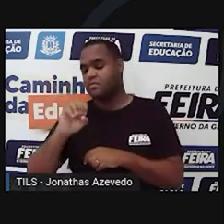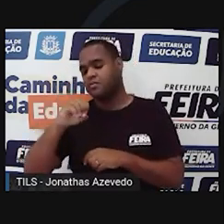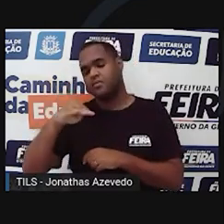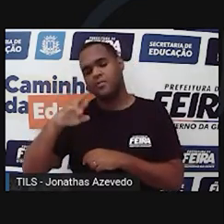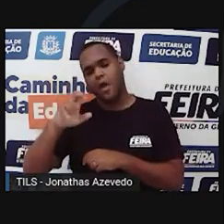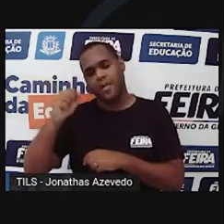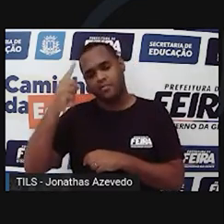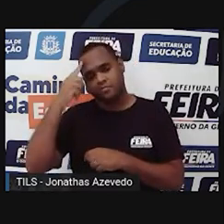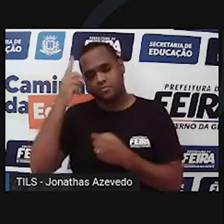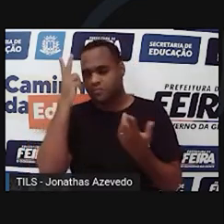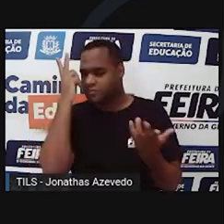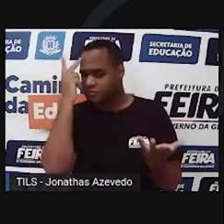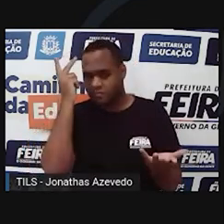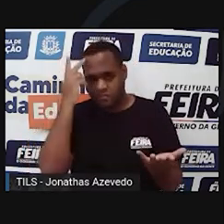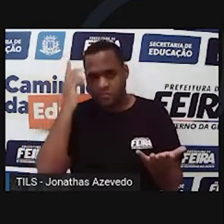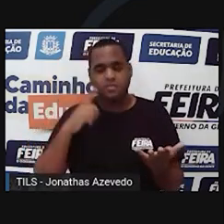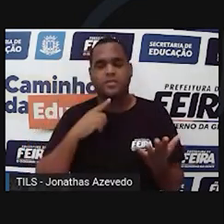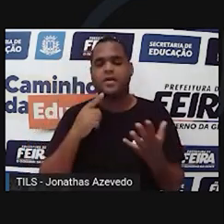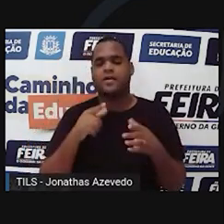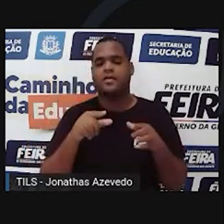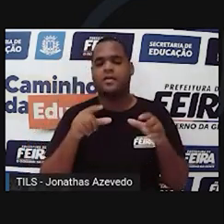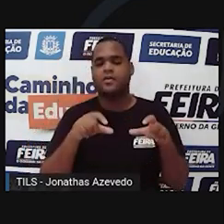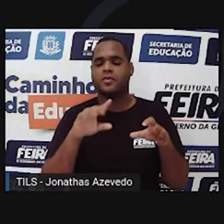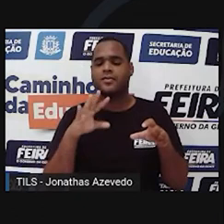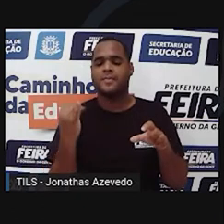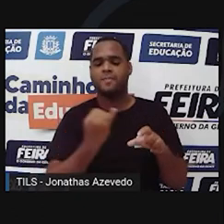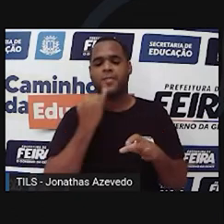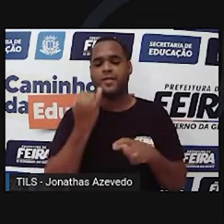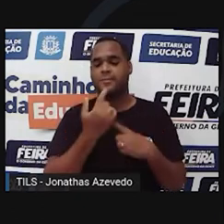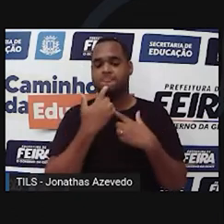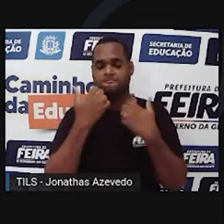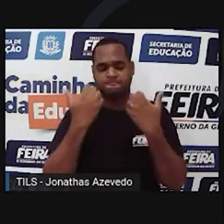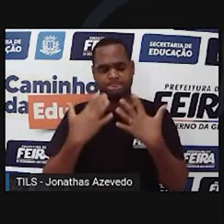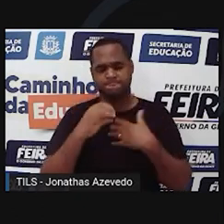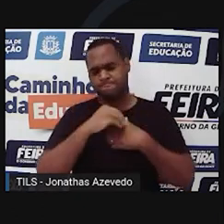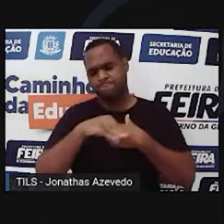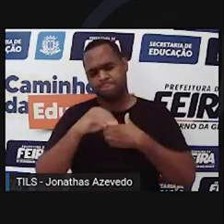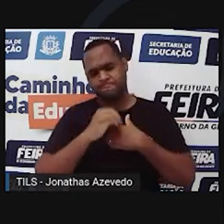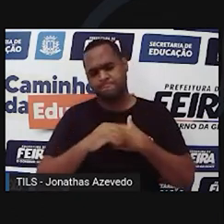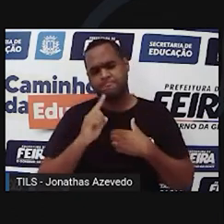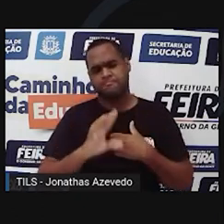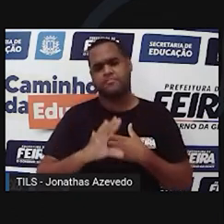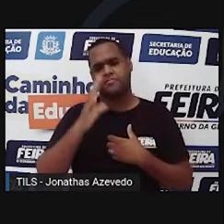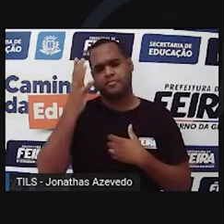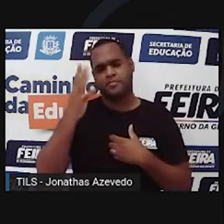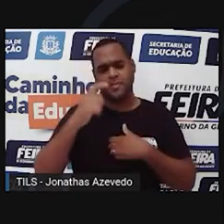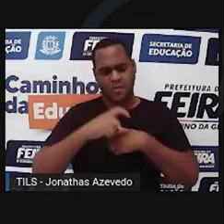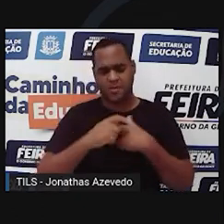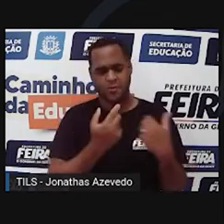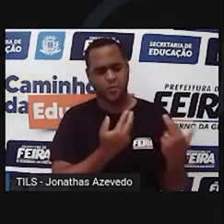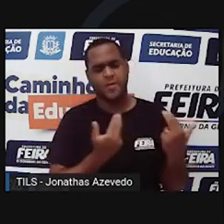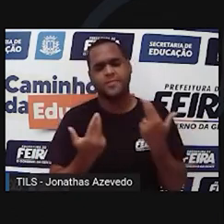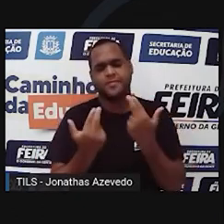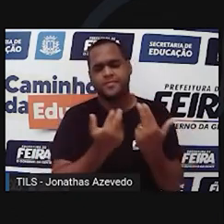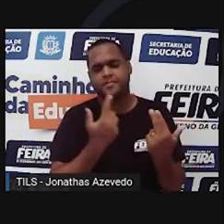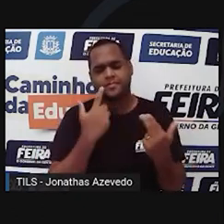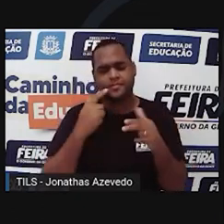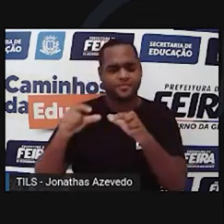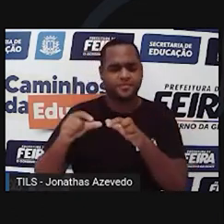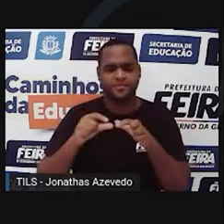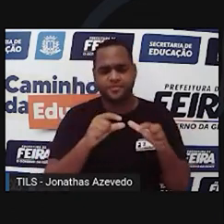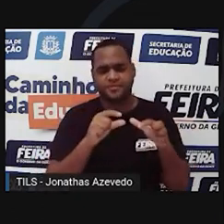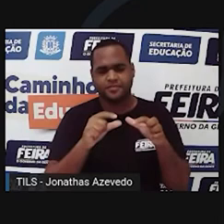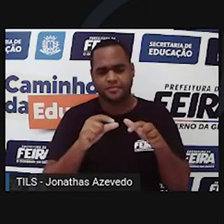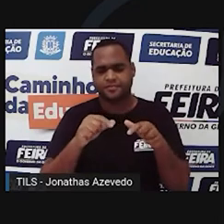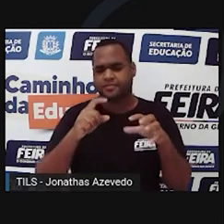normalmente. Há um detalhe muito importante. Isso não acontece ao mesmo tempo em todos os lugares do planeta,